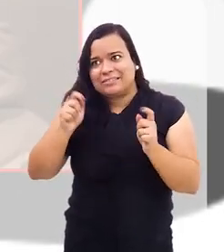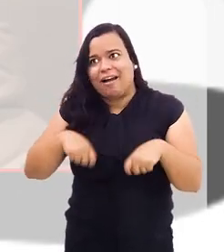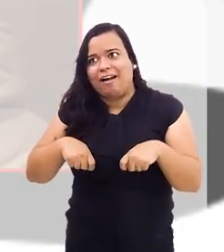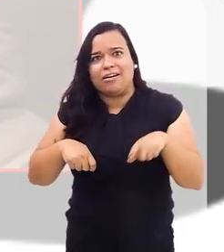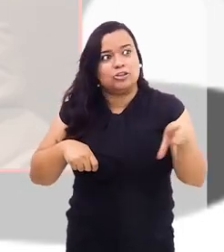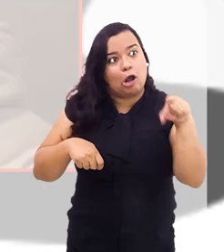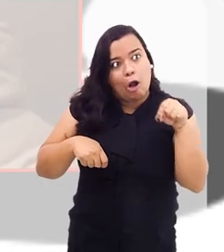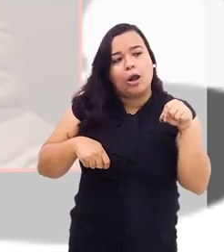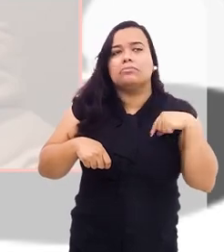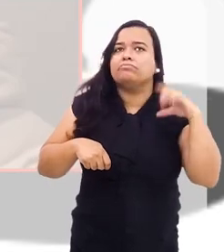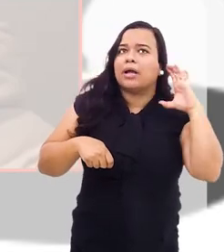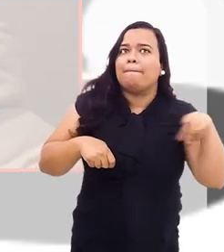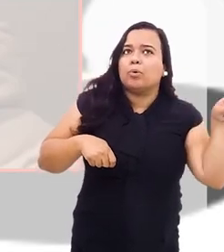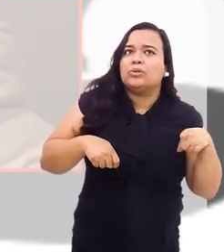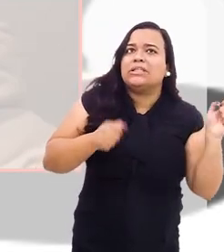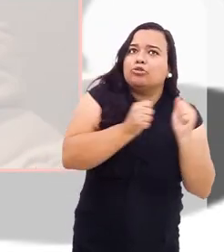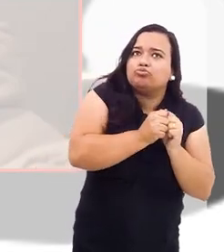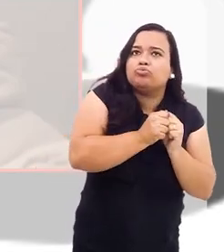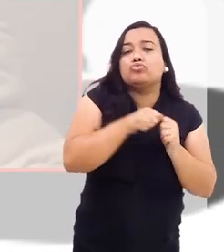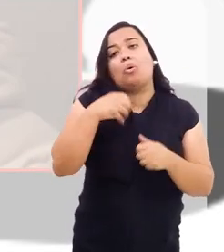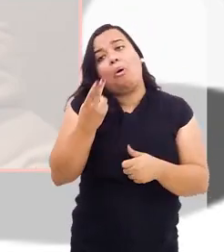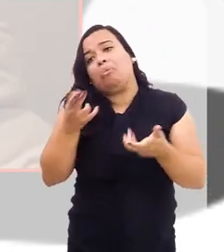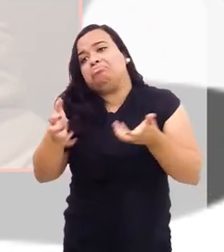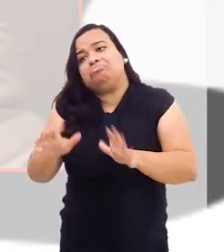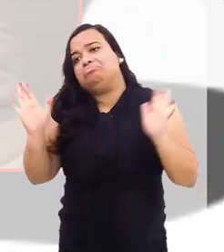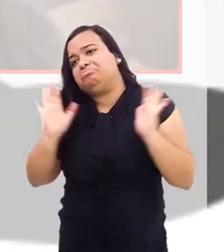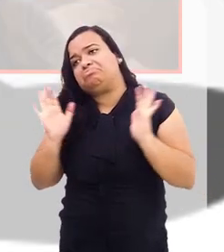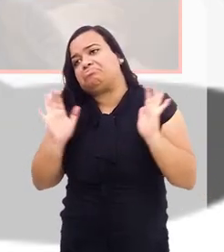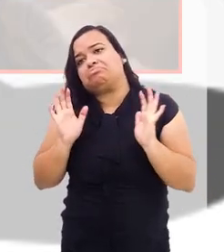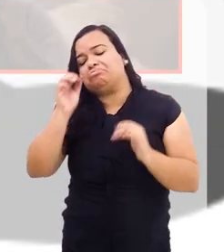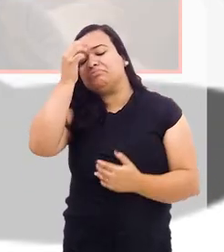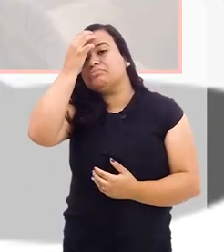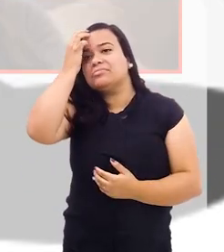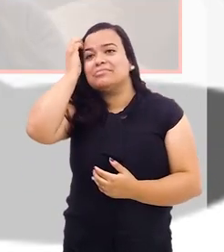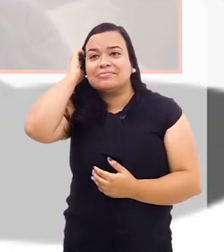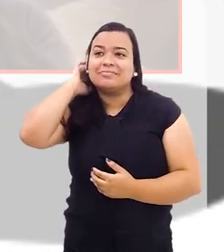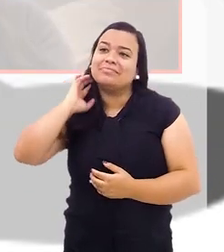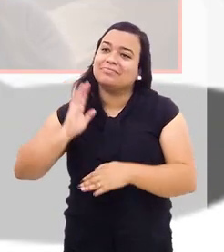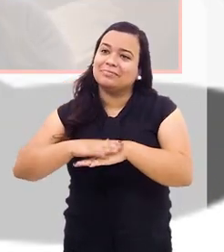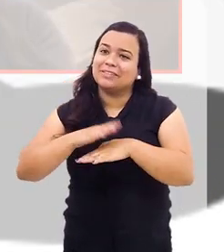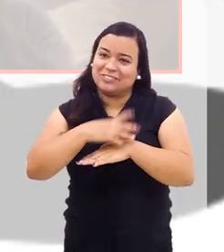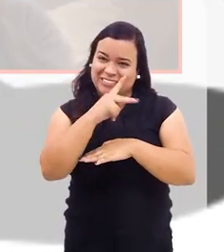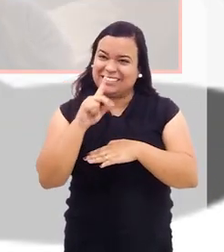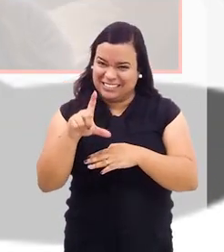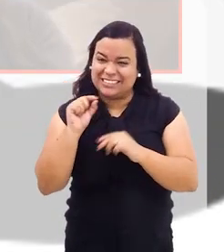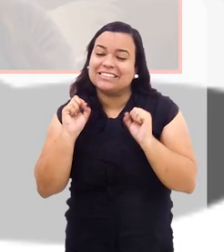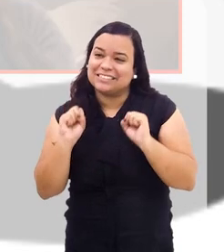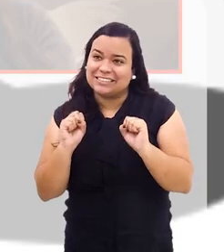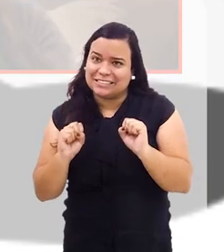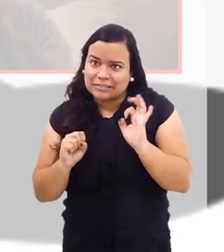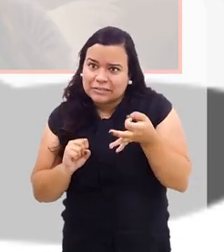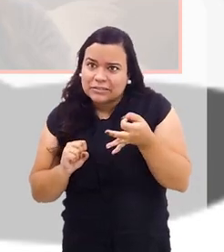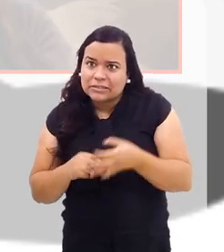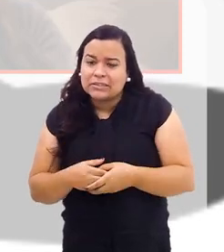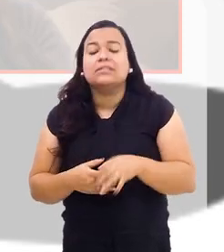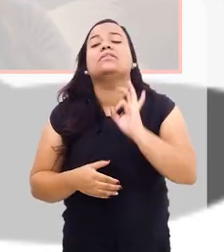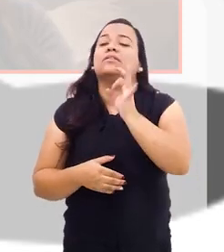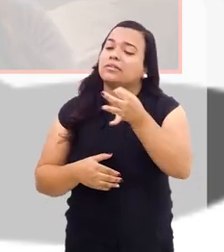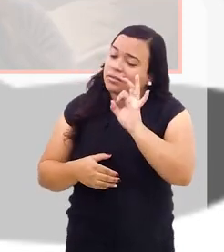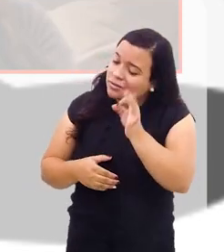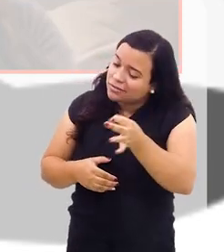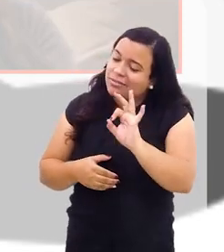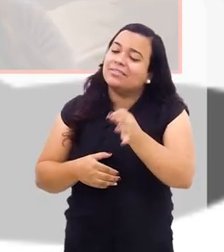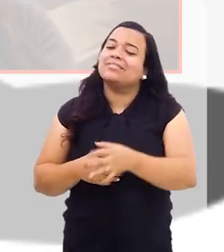se ele vai ter ou não a música como fundo, como pano de fundo da história, não é isso?